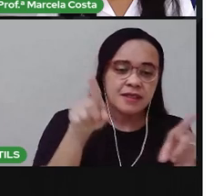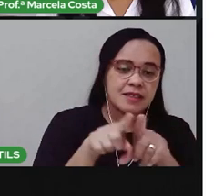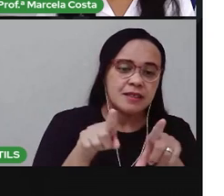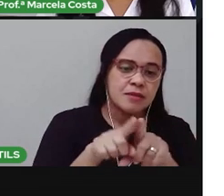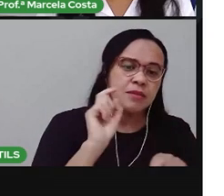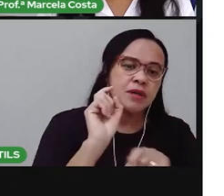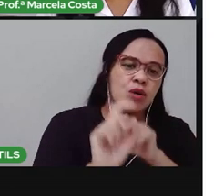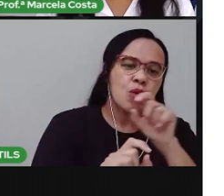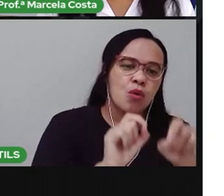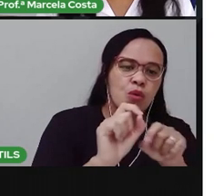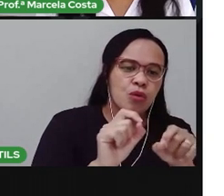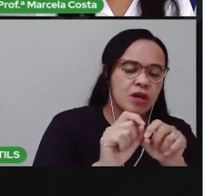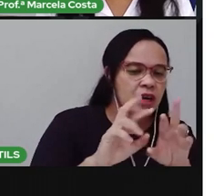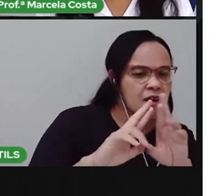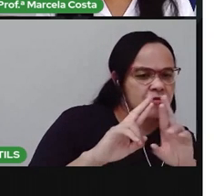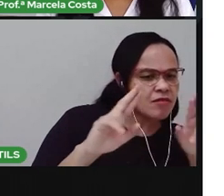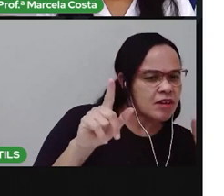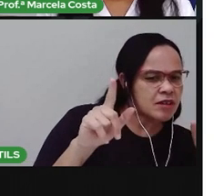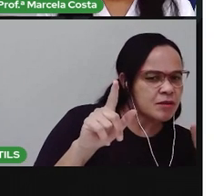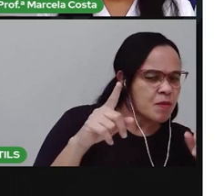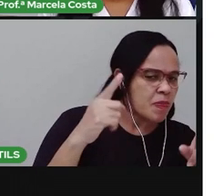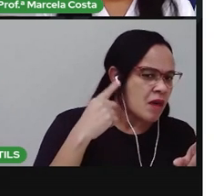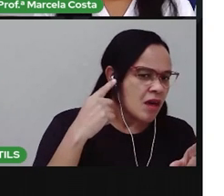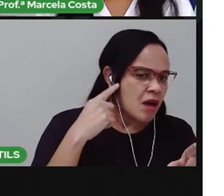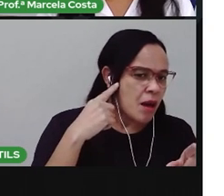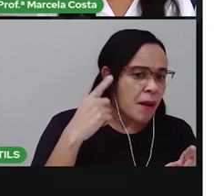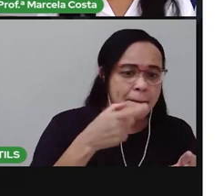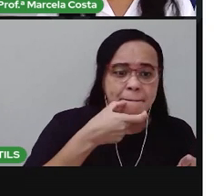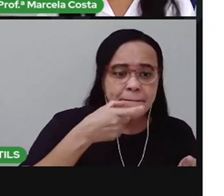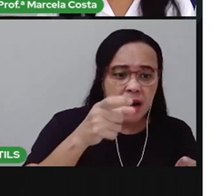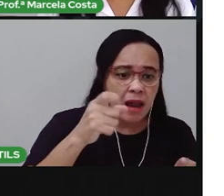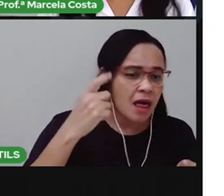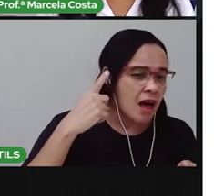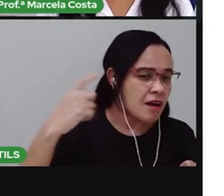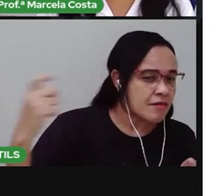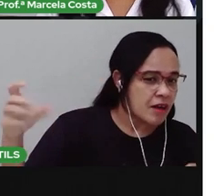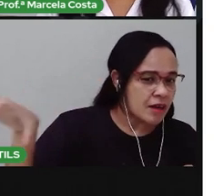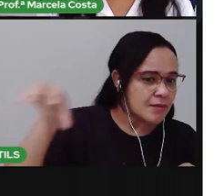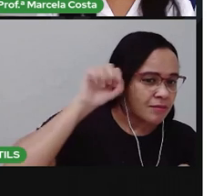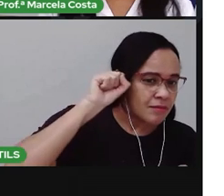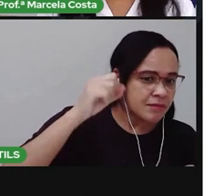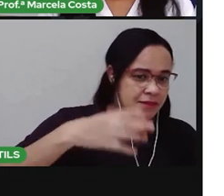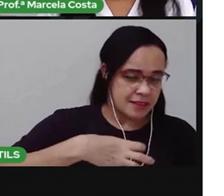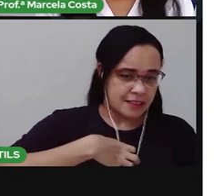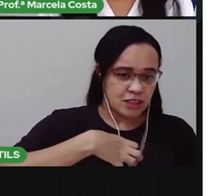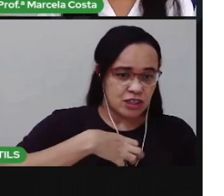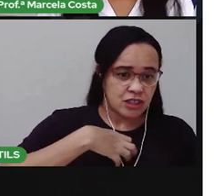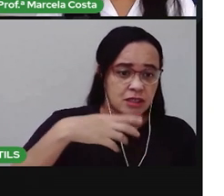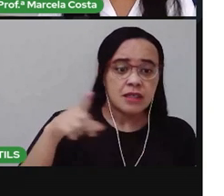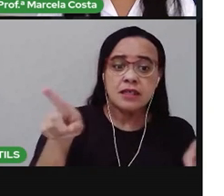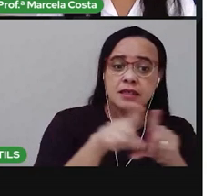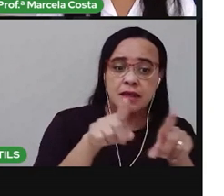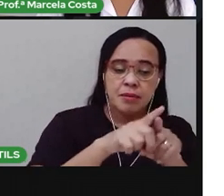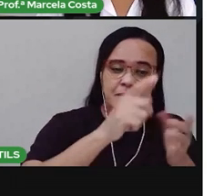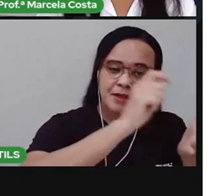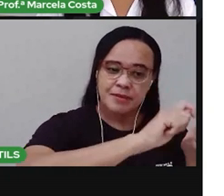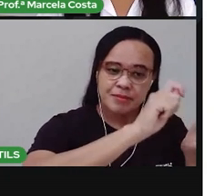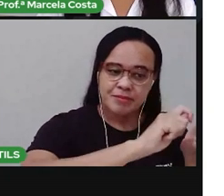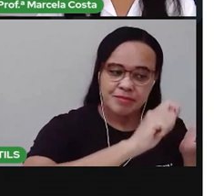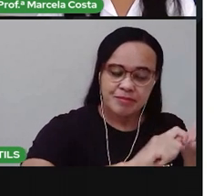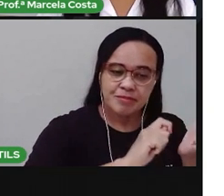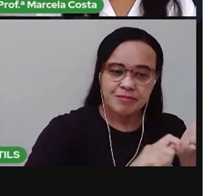diferenciar a sonoridade de algumas palavras, e vai aprender também a escrever pequenos textos.